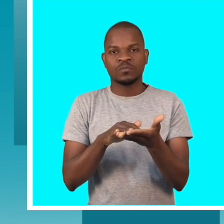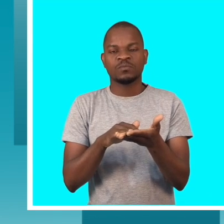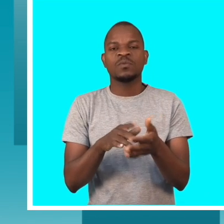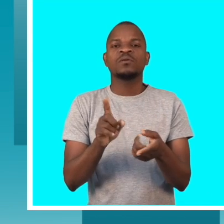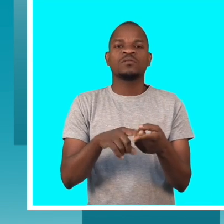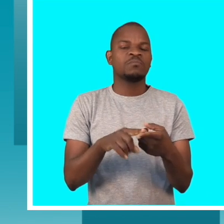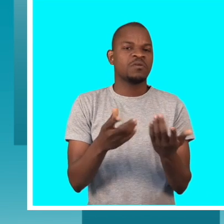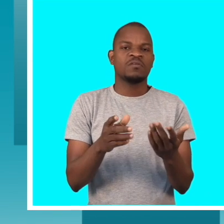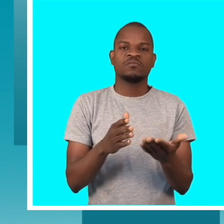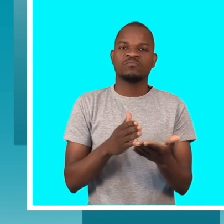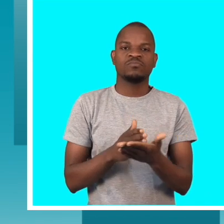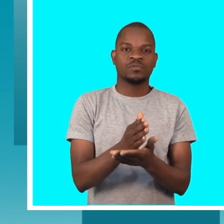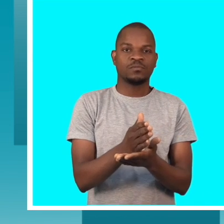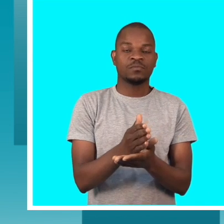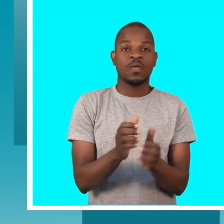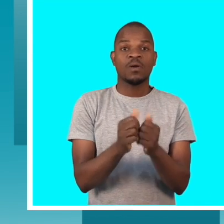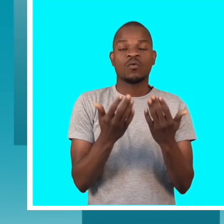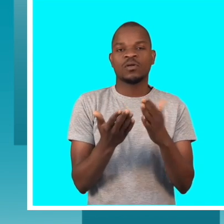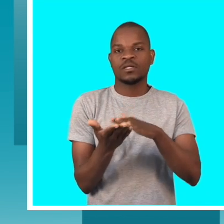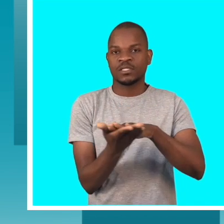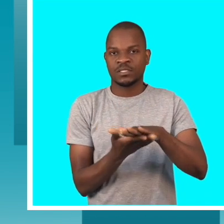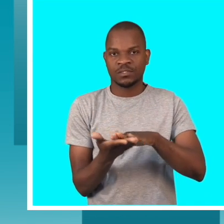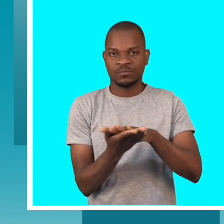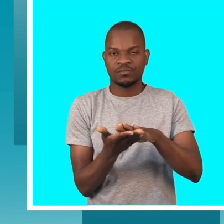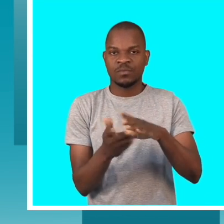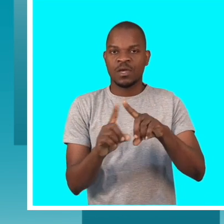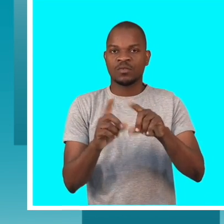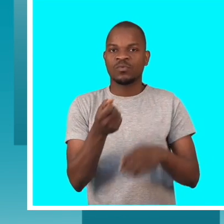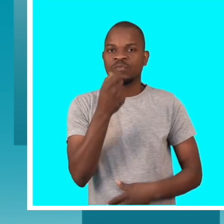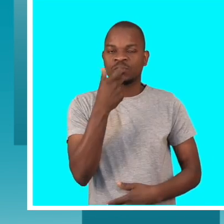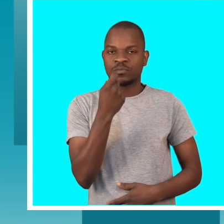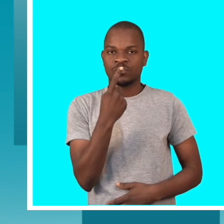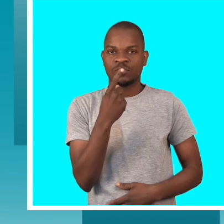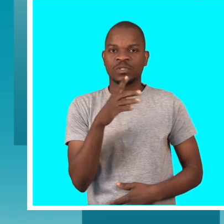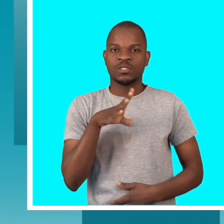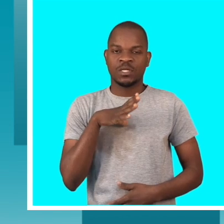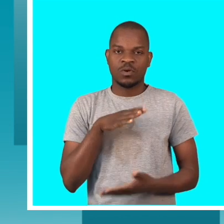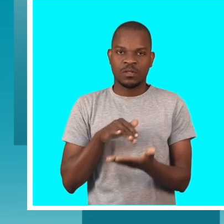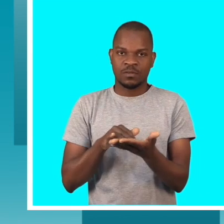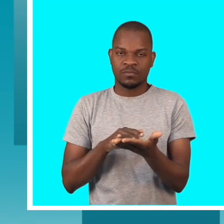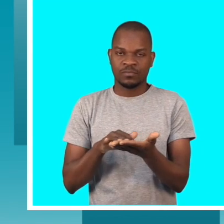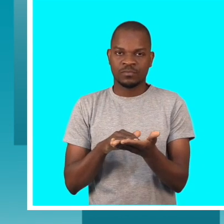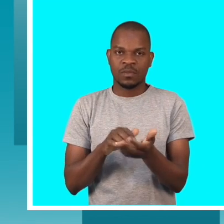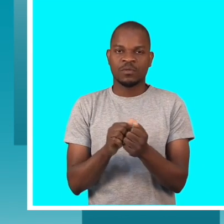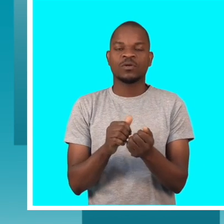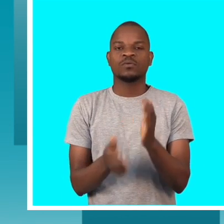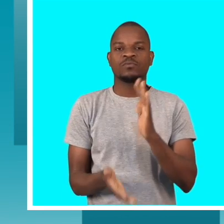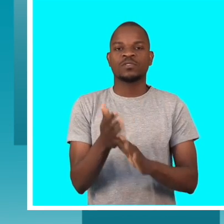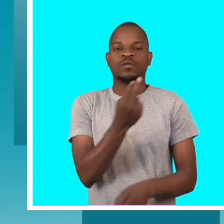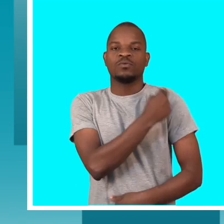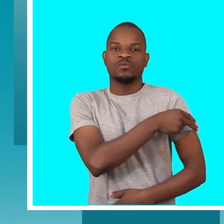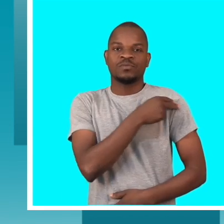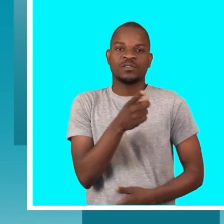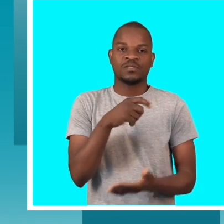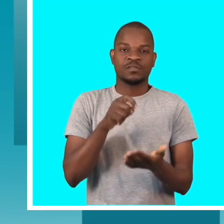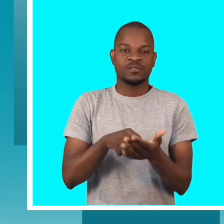usufruir, de facto, deste direito. A fase piloto de empacotamento de medicamentos com escrita em braile será no